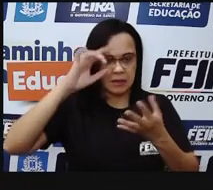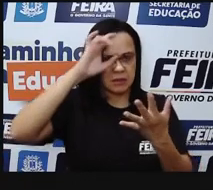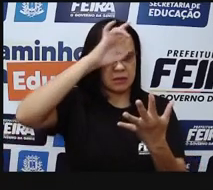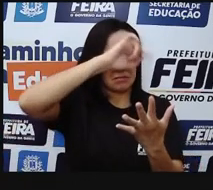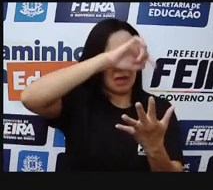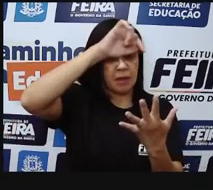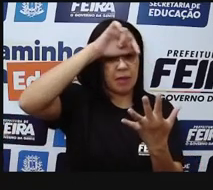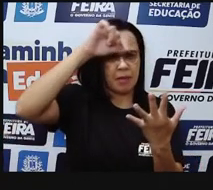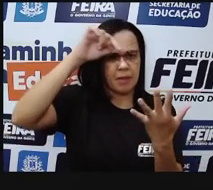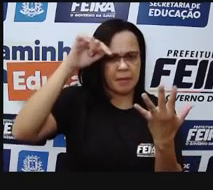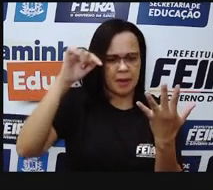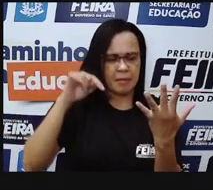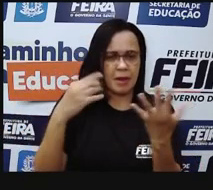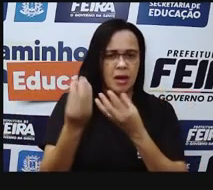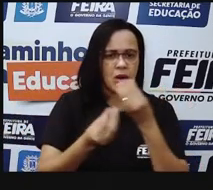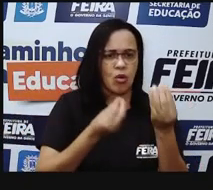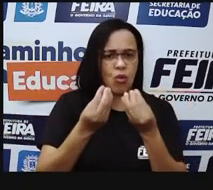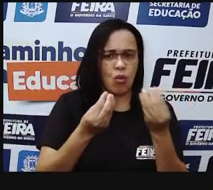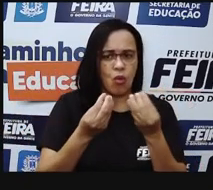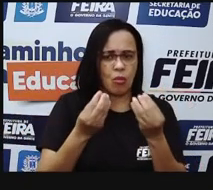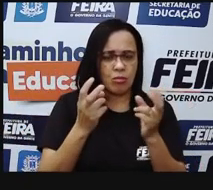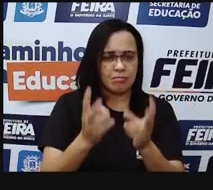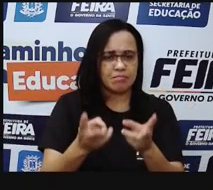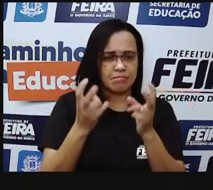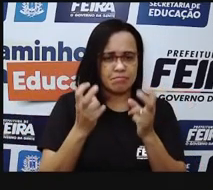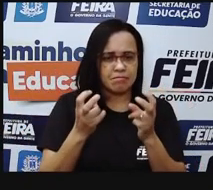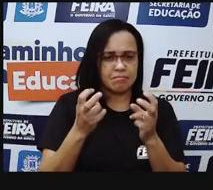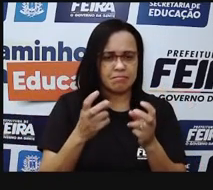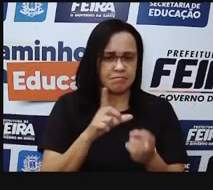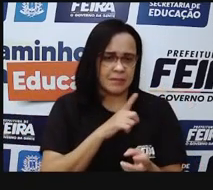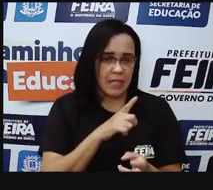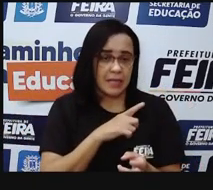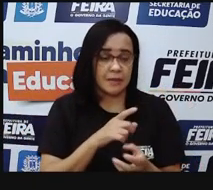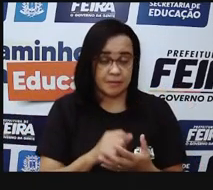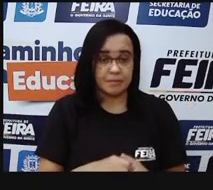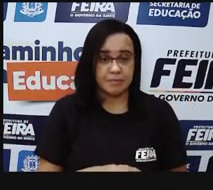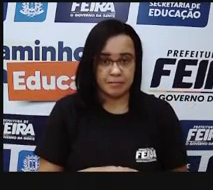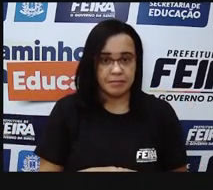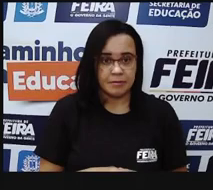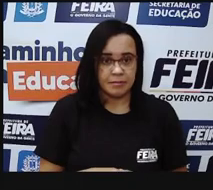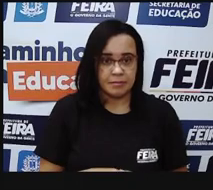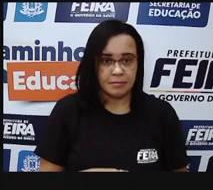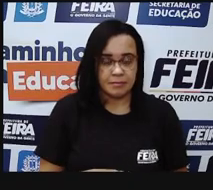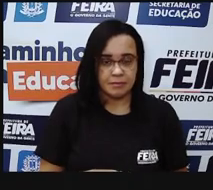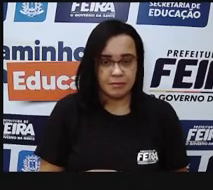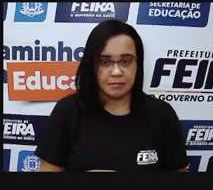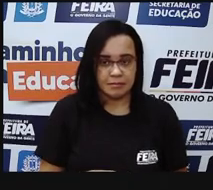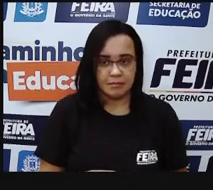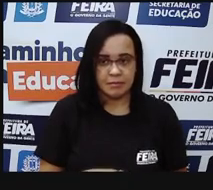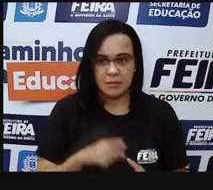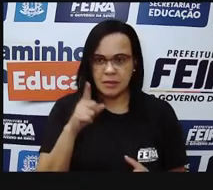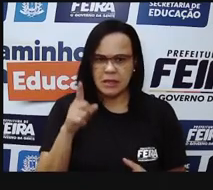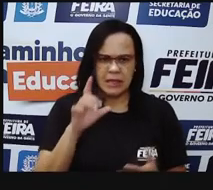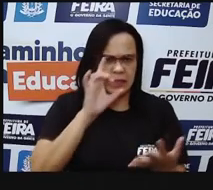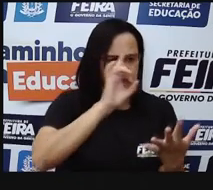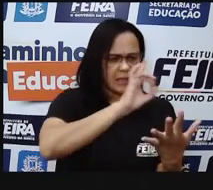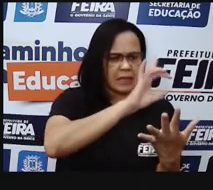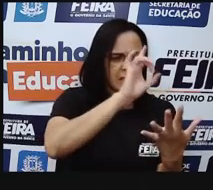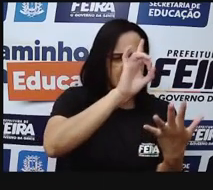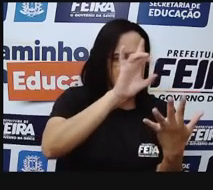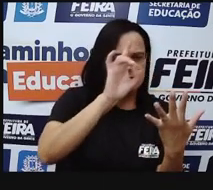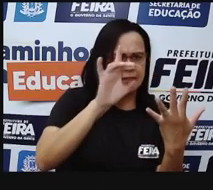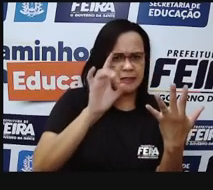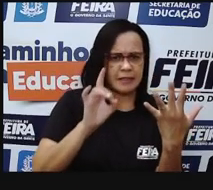as consinas falatinas, né? O que é isso? Ou glândulas salivares, o que são essas